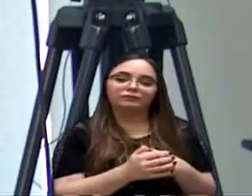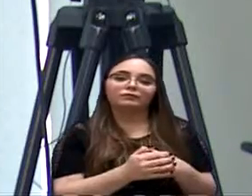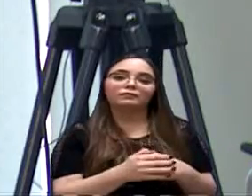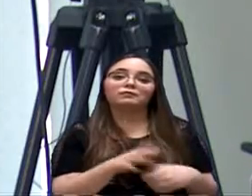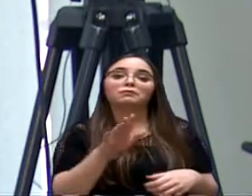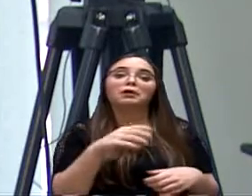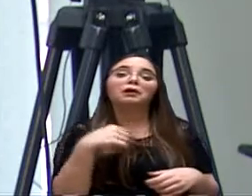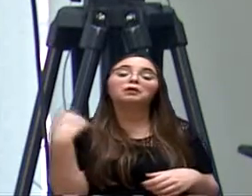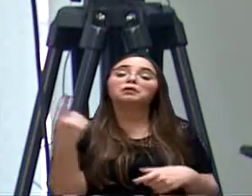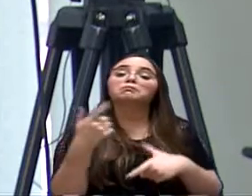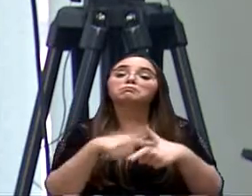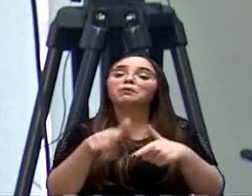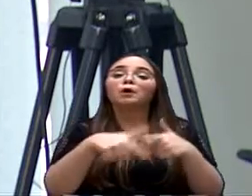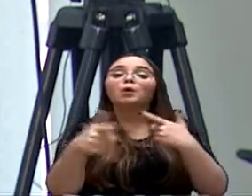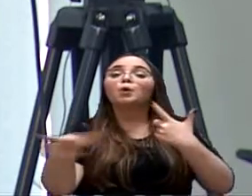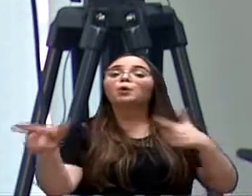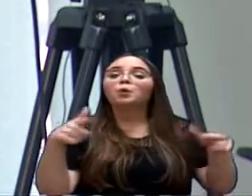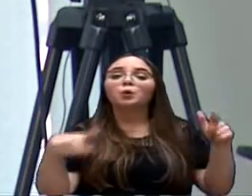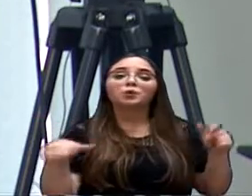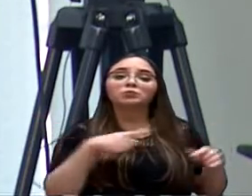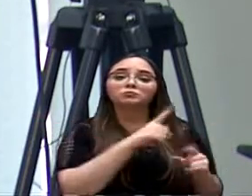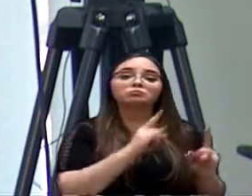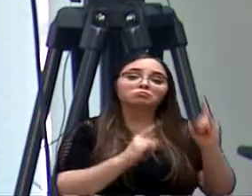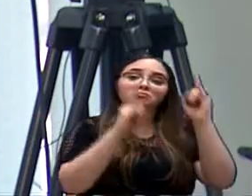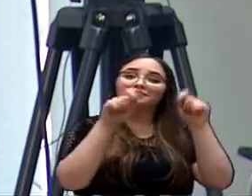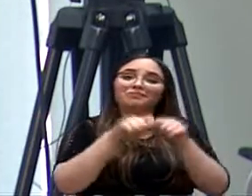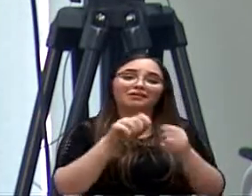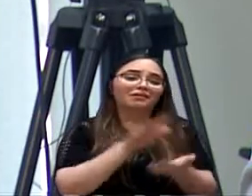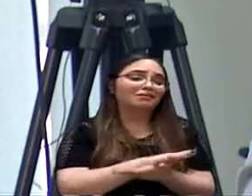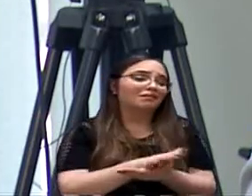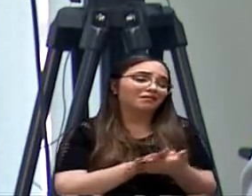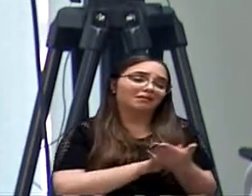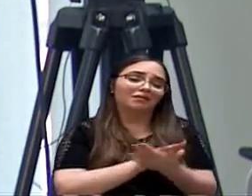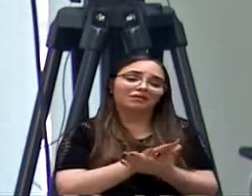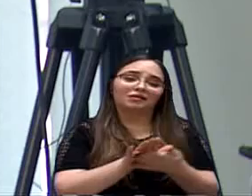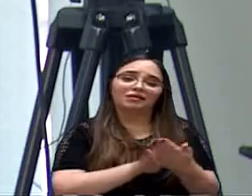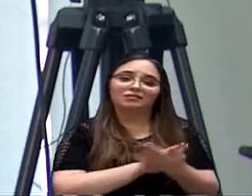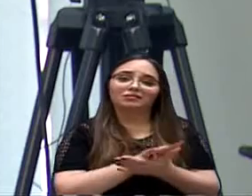Nada. Nada. Já tem mais de 5 mil,